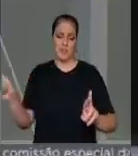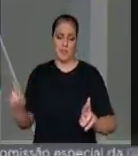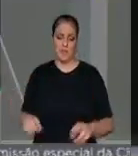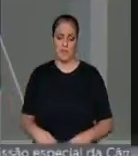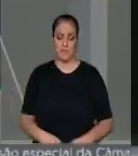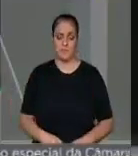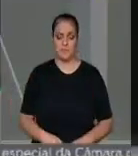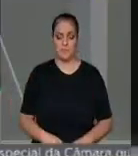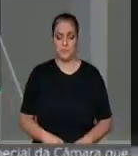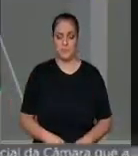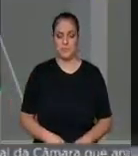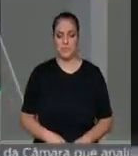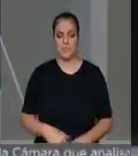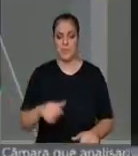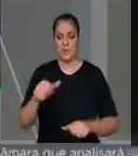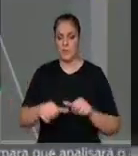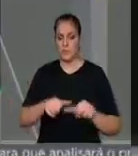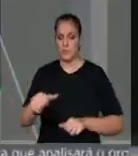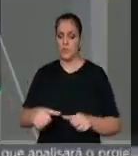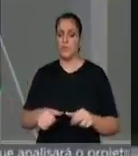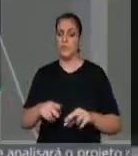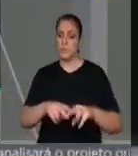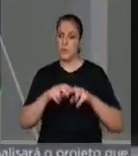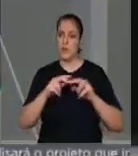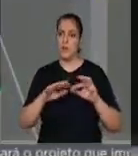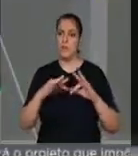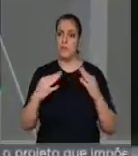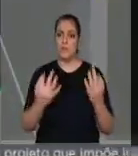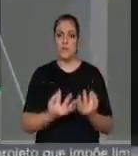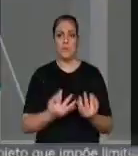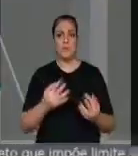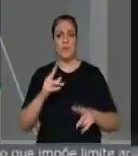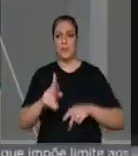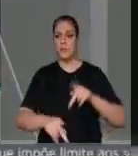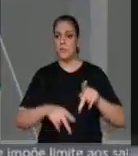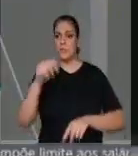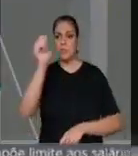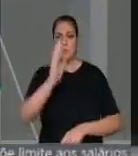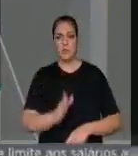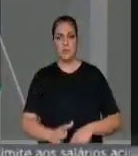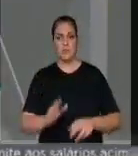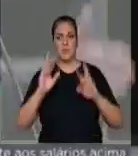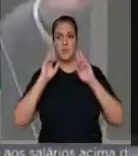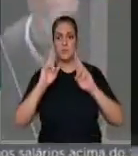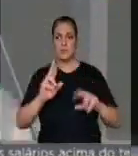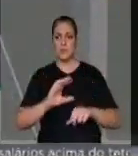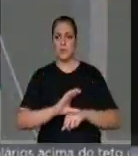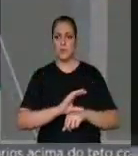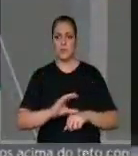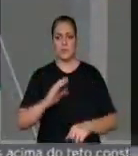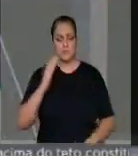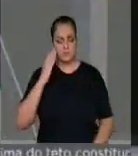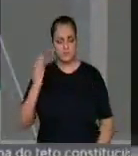reveja esse posicionamento em nome das famílias brasileiras e respeitando a Constituição Federal do nosso país. Muito obrigado, senhor presidente. Muito obrigado.